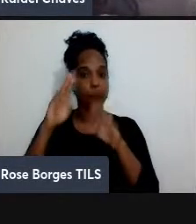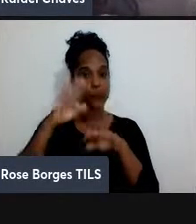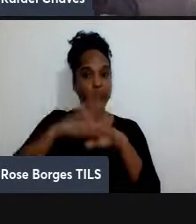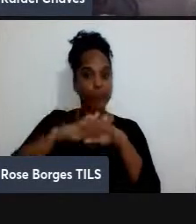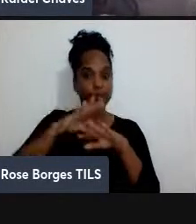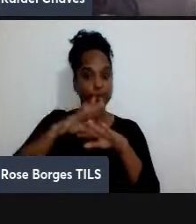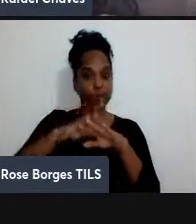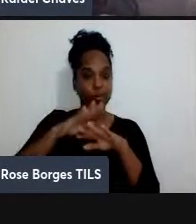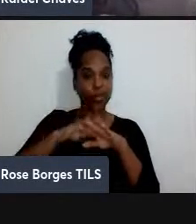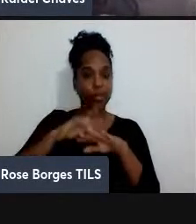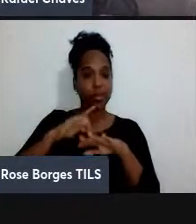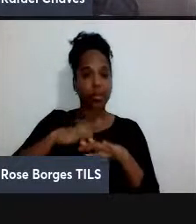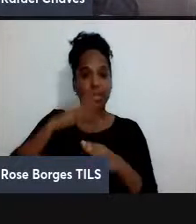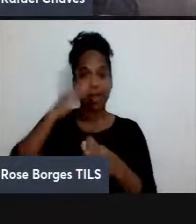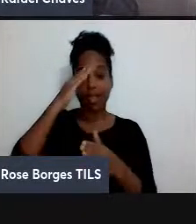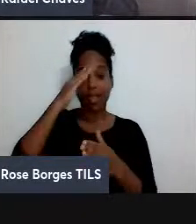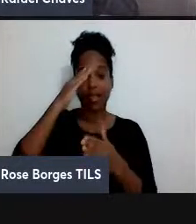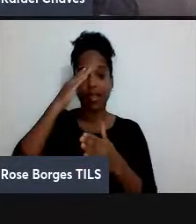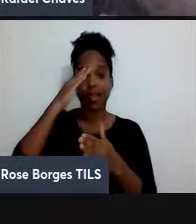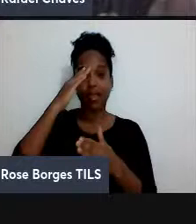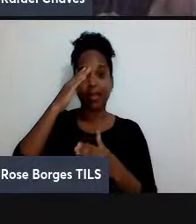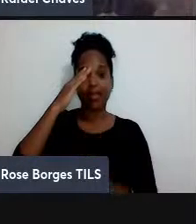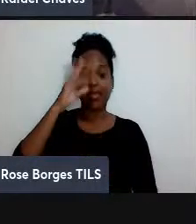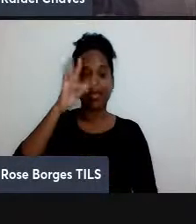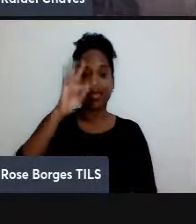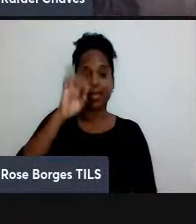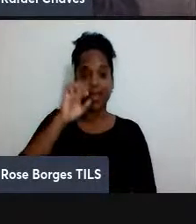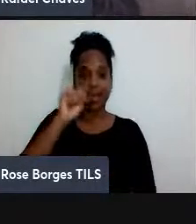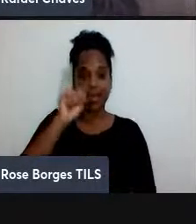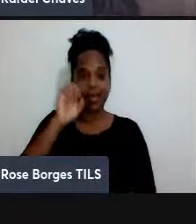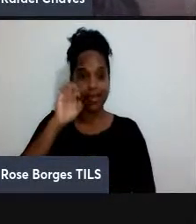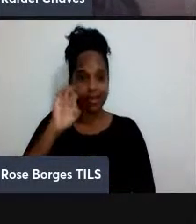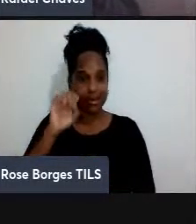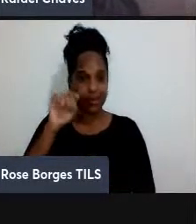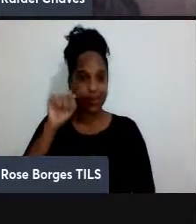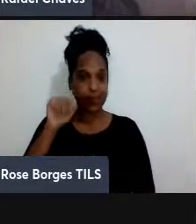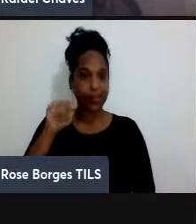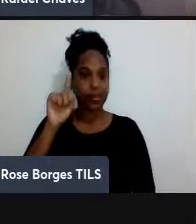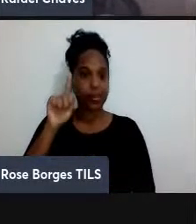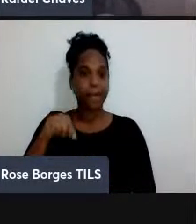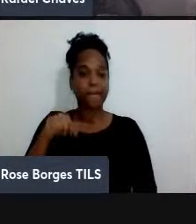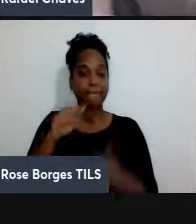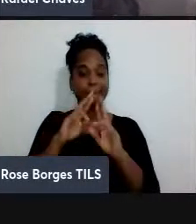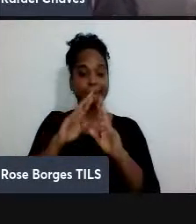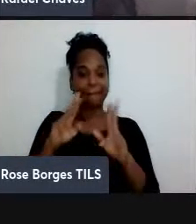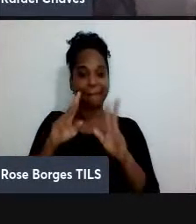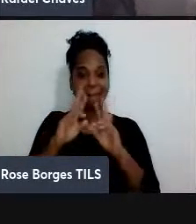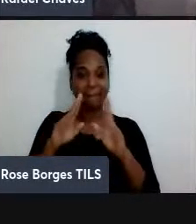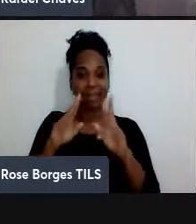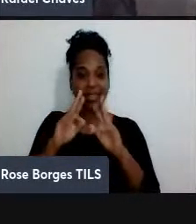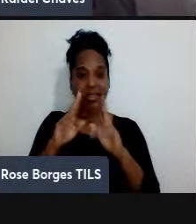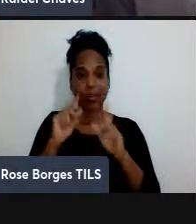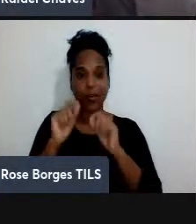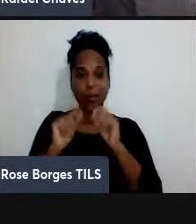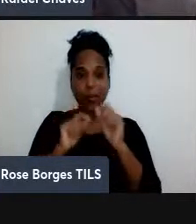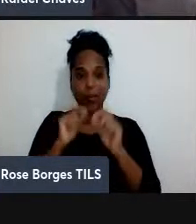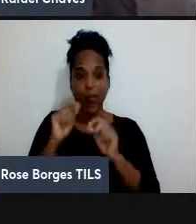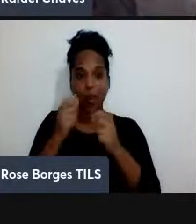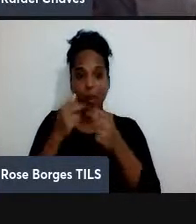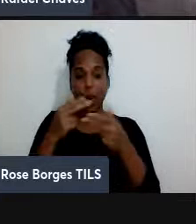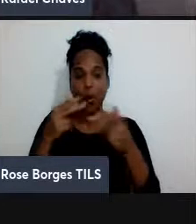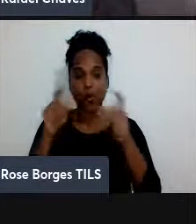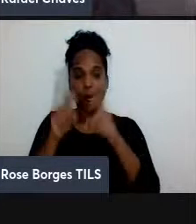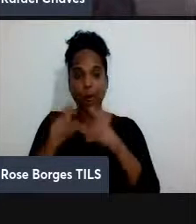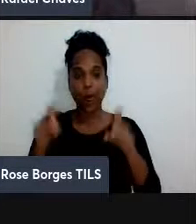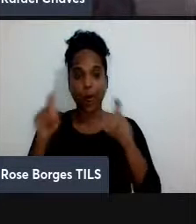contrário aqui da tese de Turing dessa máquina de Turing meio maluca é que aquilo que é computável é